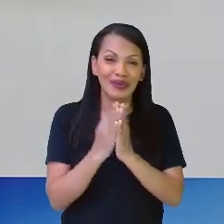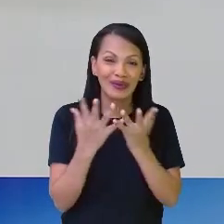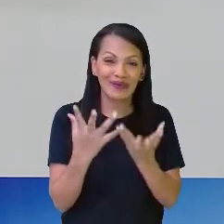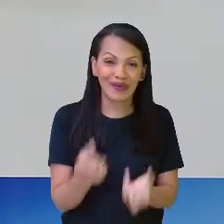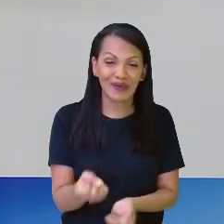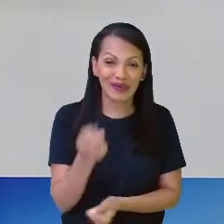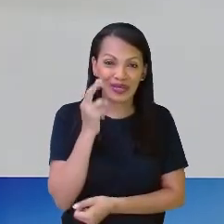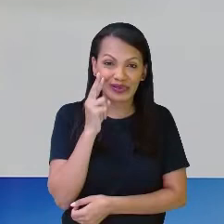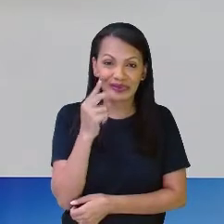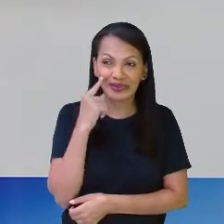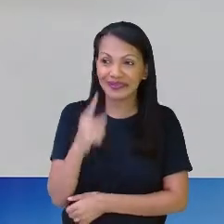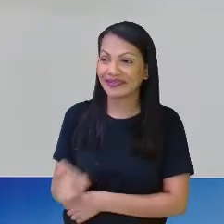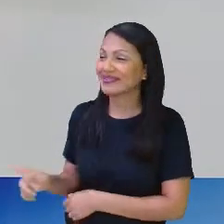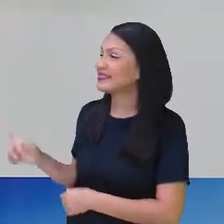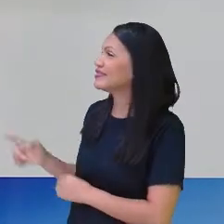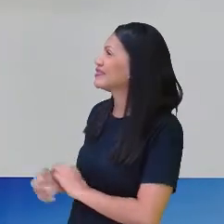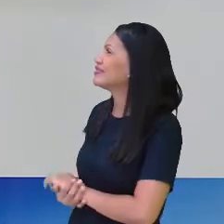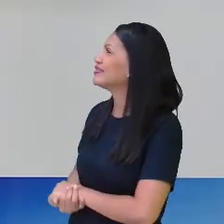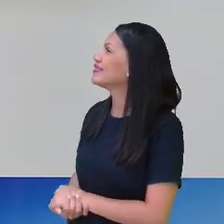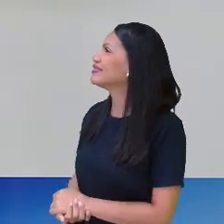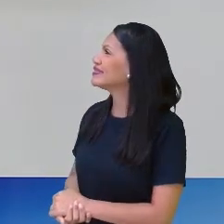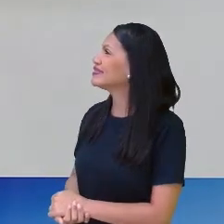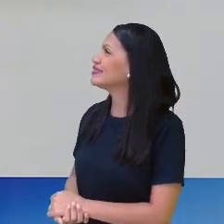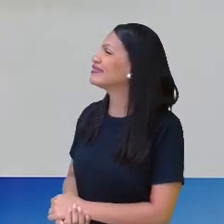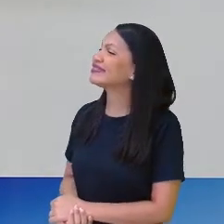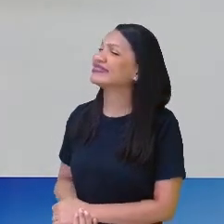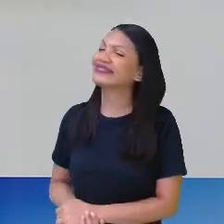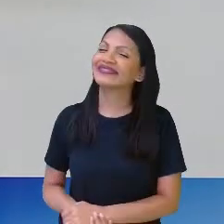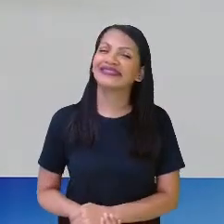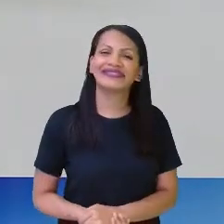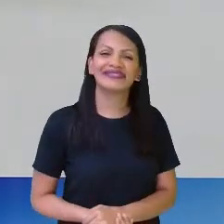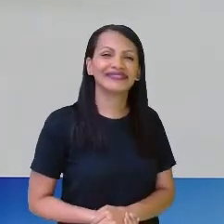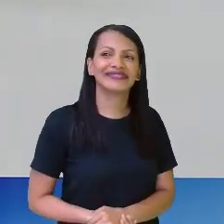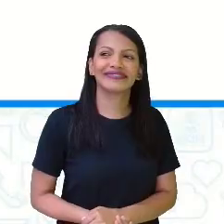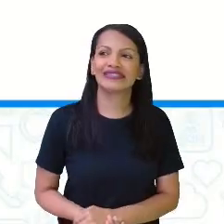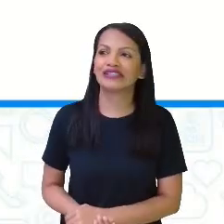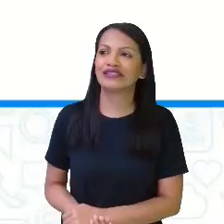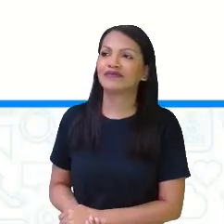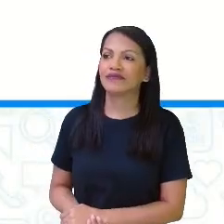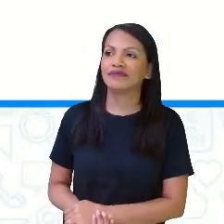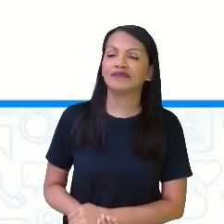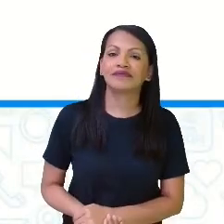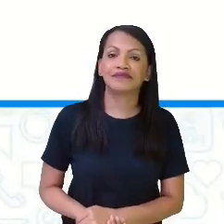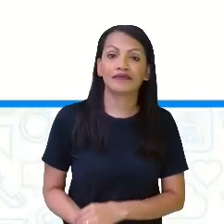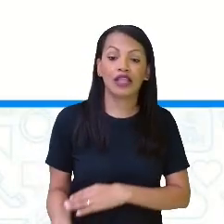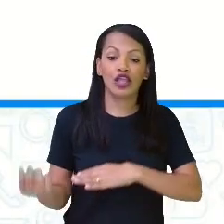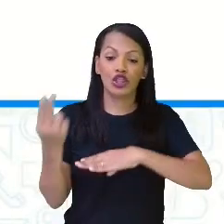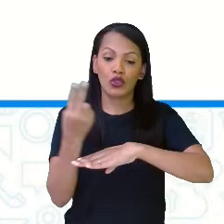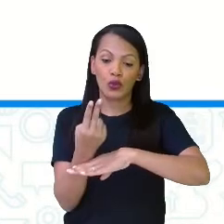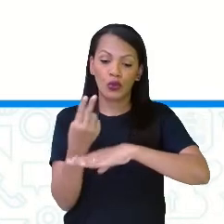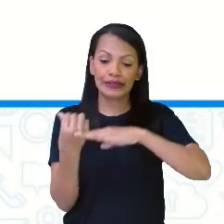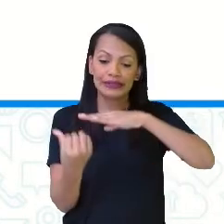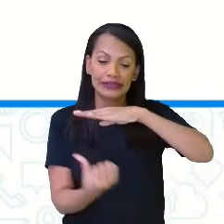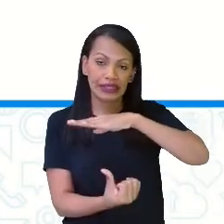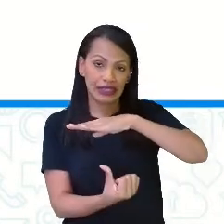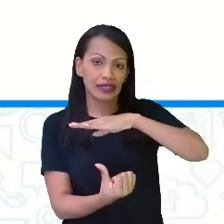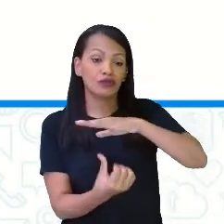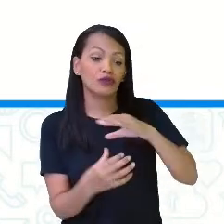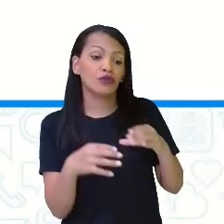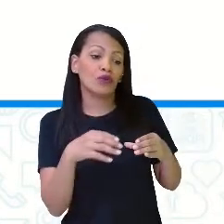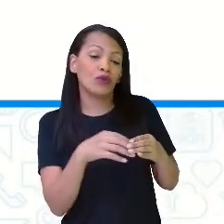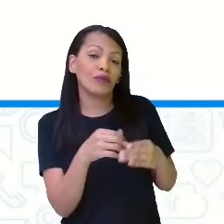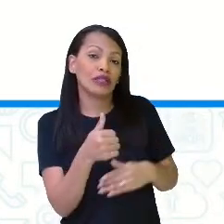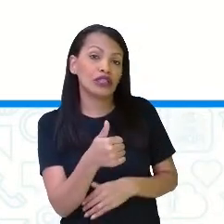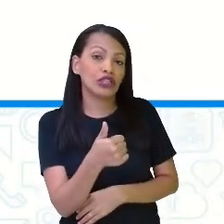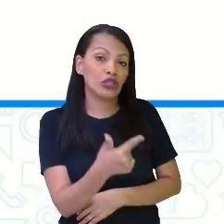aqui na tela? Olha lá, minha gente. Então, 2 sextos de 12 bonecos. 12 bonecos. Na fração 2 sextos,